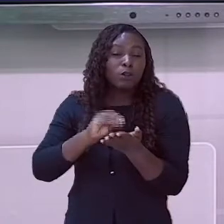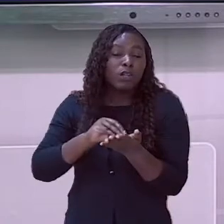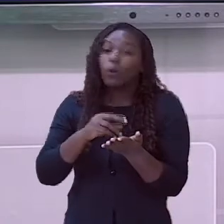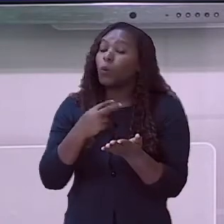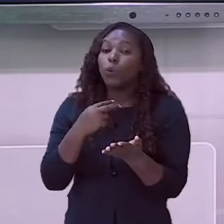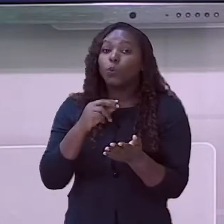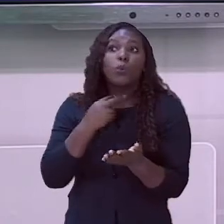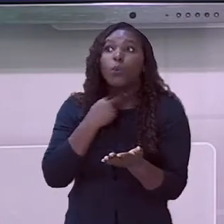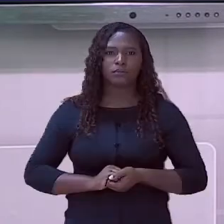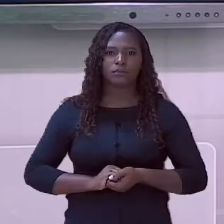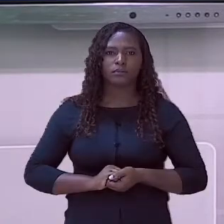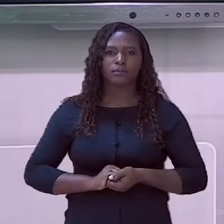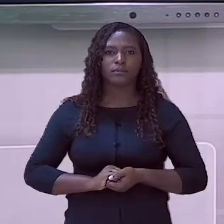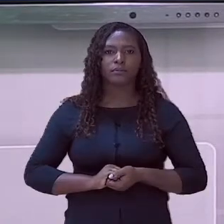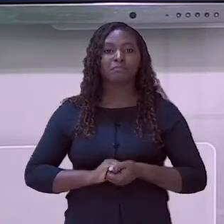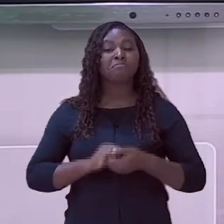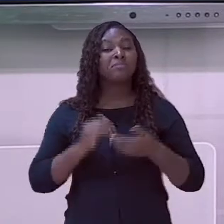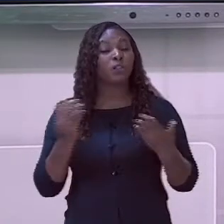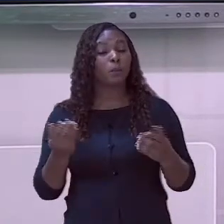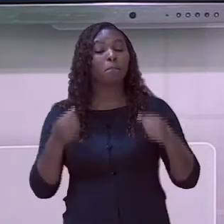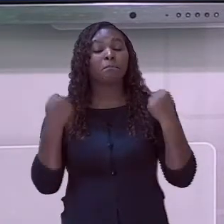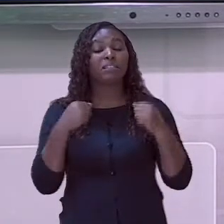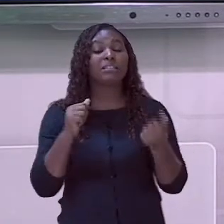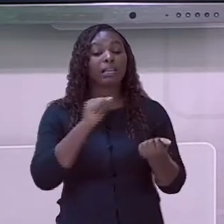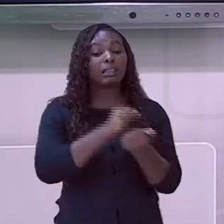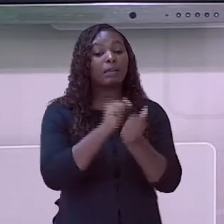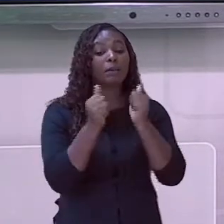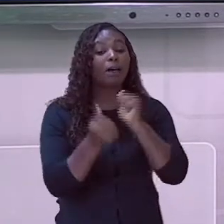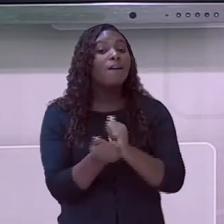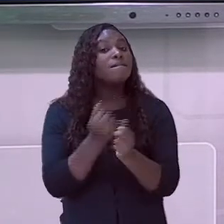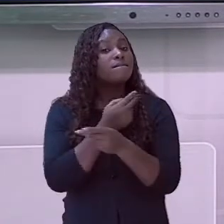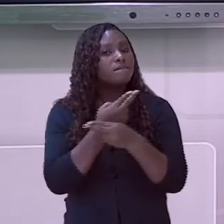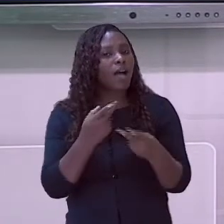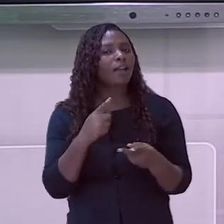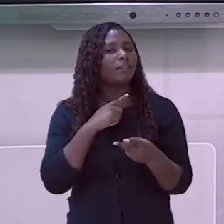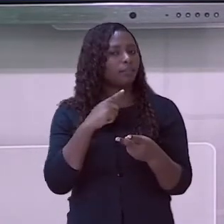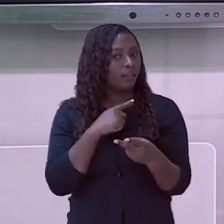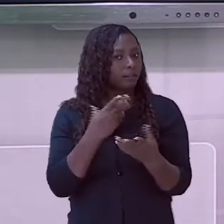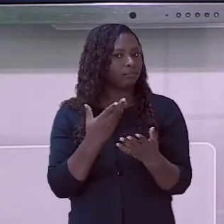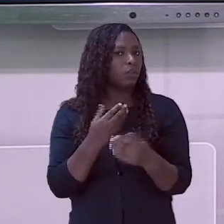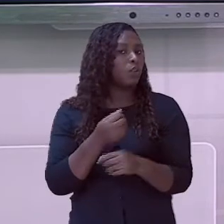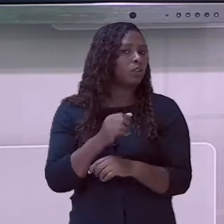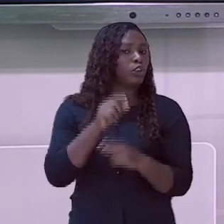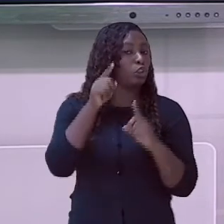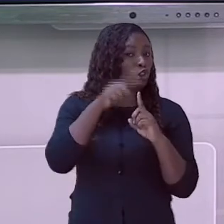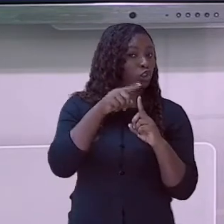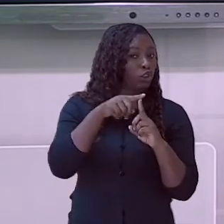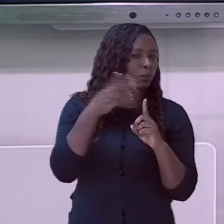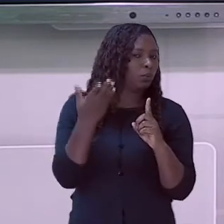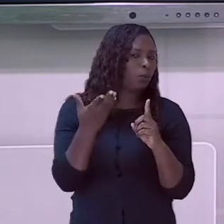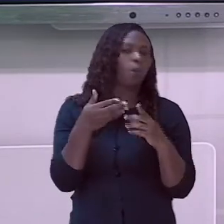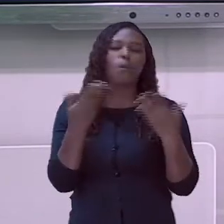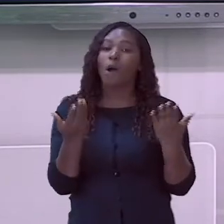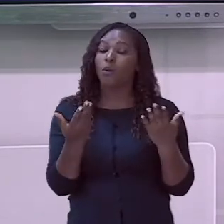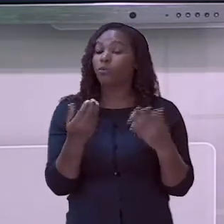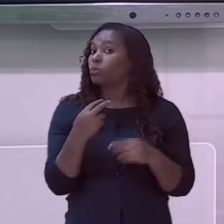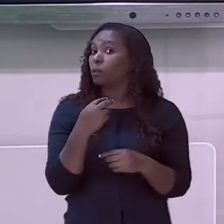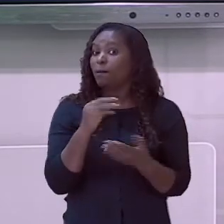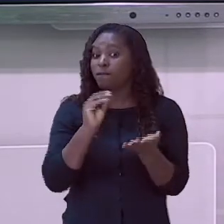com deficiência visual. Adaptações para as pessoas com deficiência visual. O que que não pode faltar?